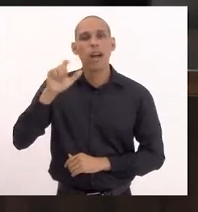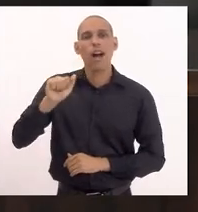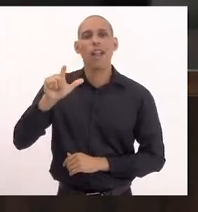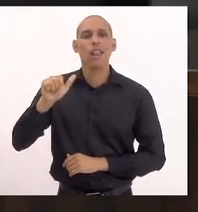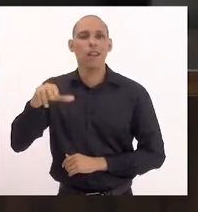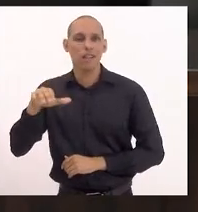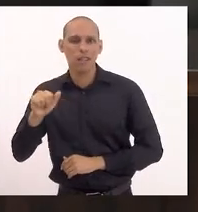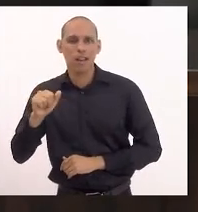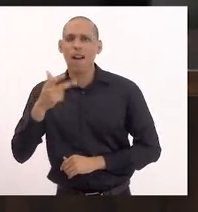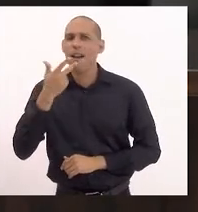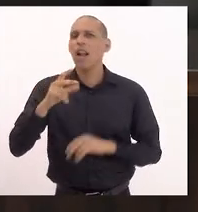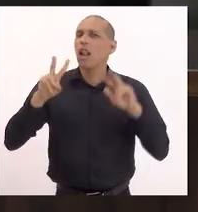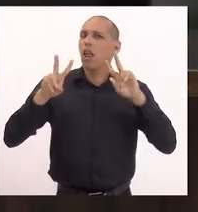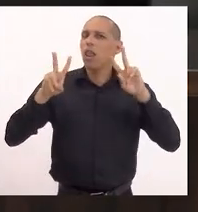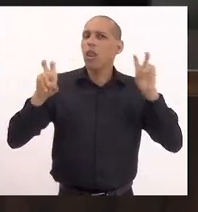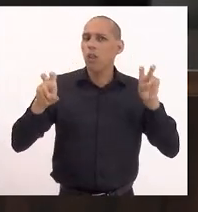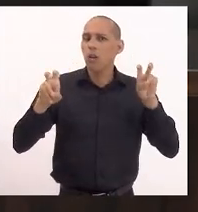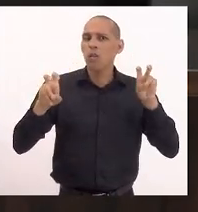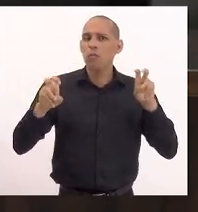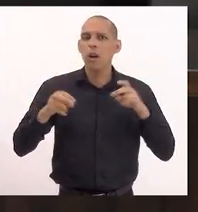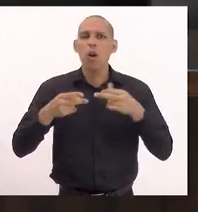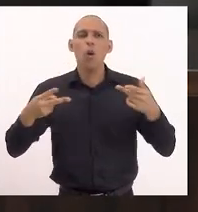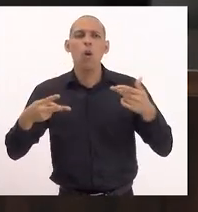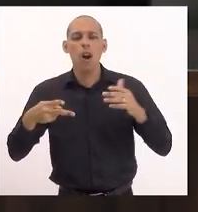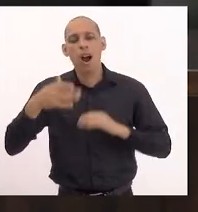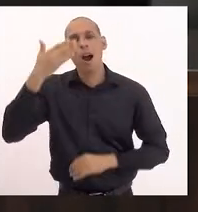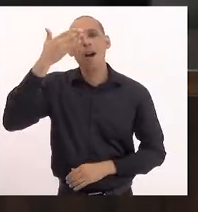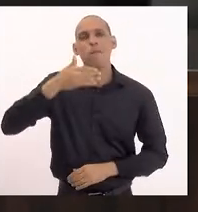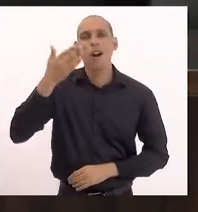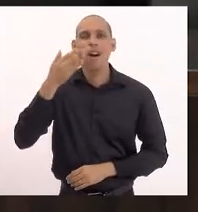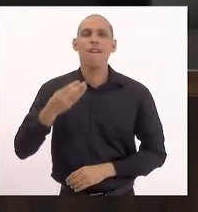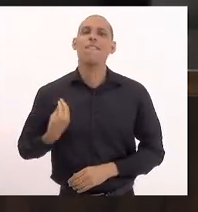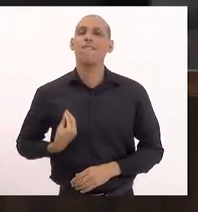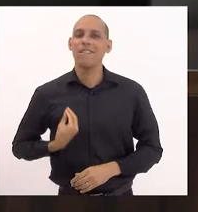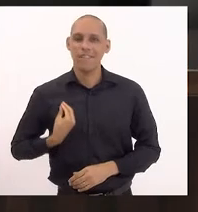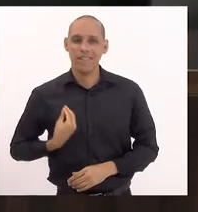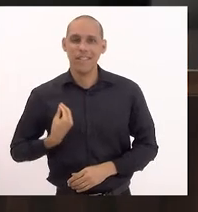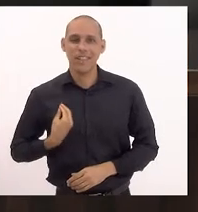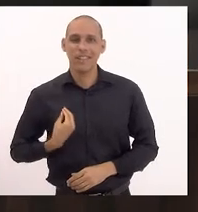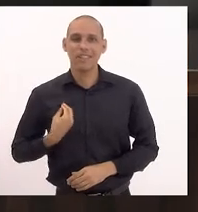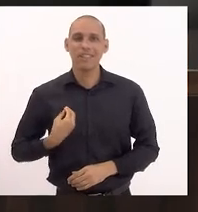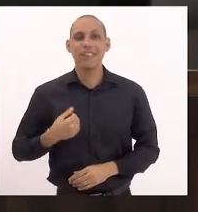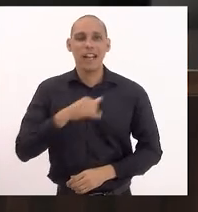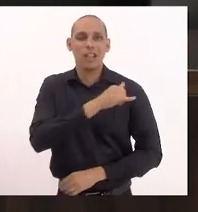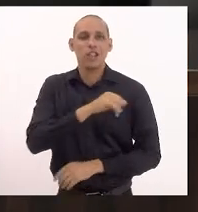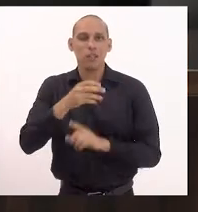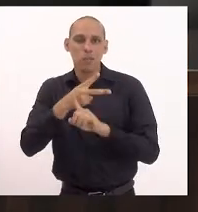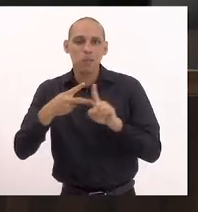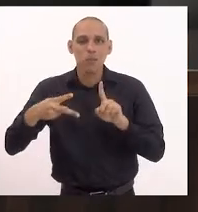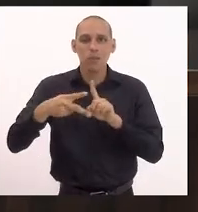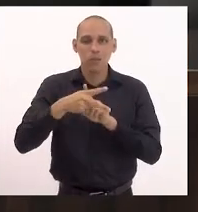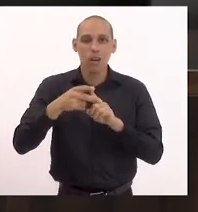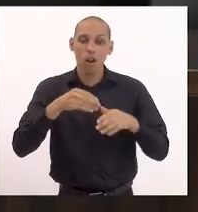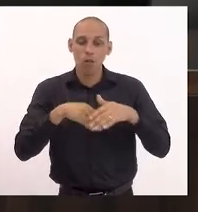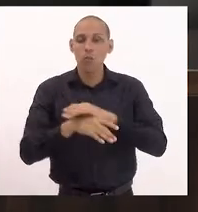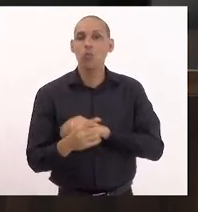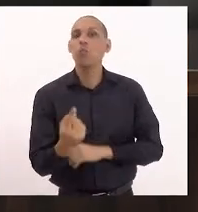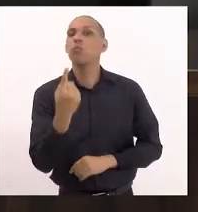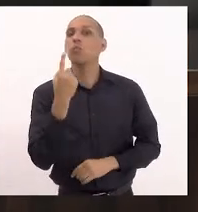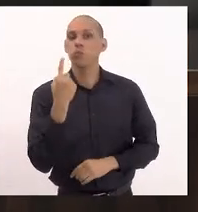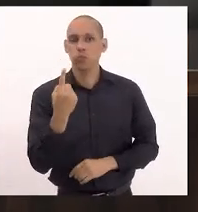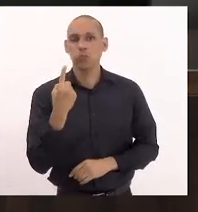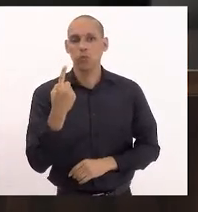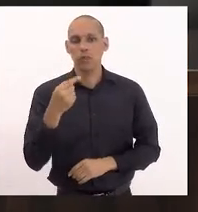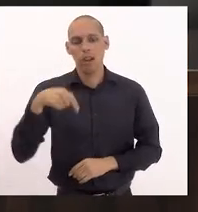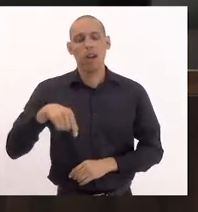sobre os procedimentos inerentes à prova de vida anual dos beneficiários do Rio Previdência, fundo único de Previdência do Estado do Rio de Janeiro. Dependendo